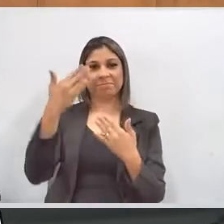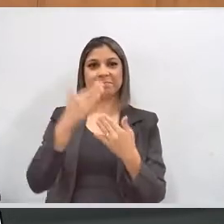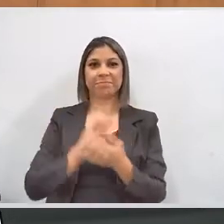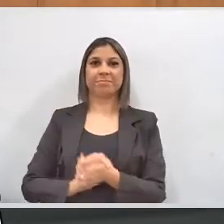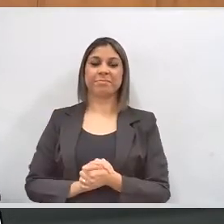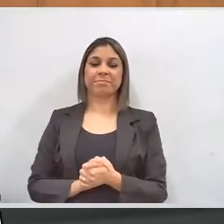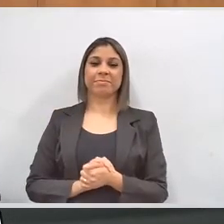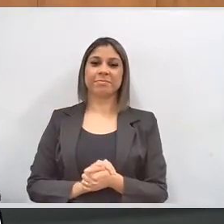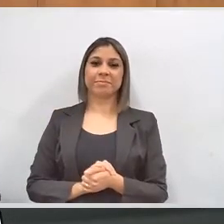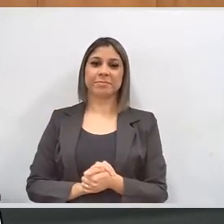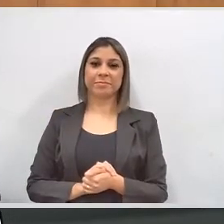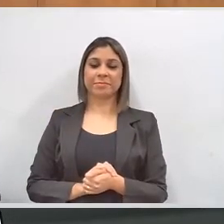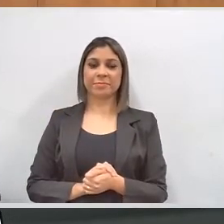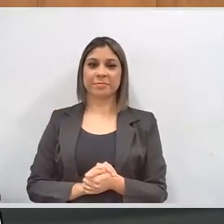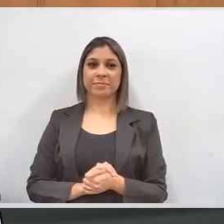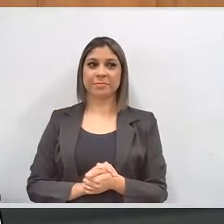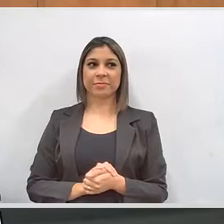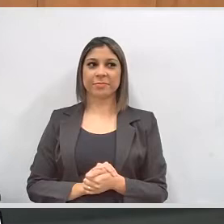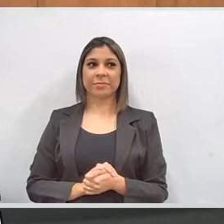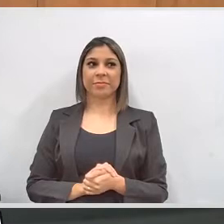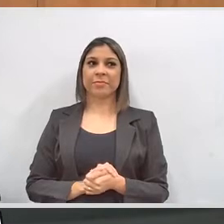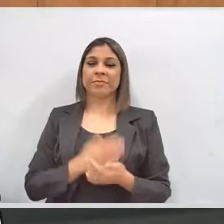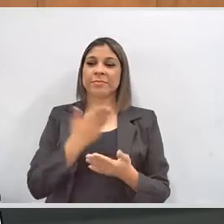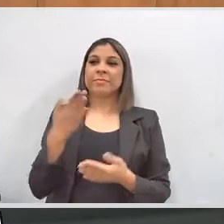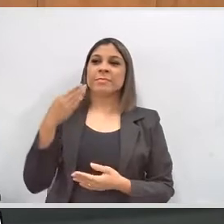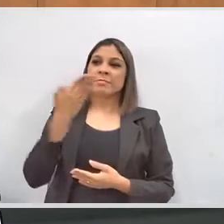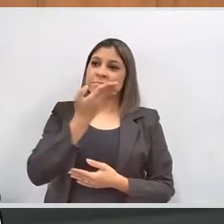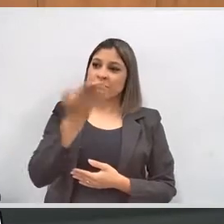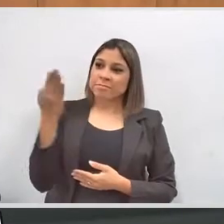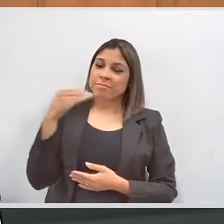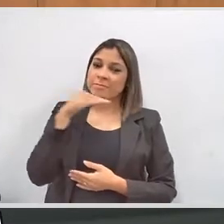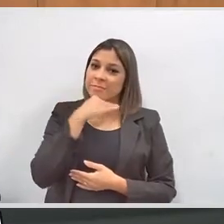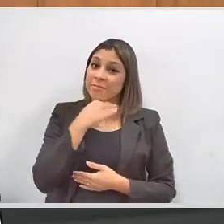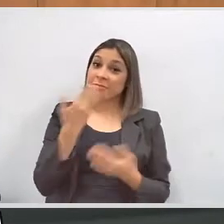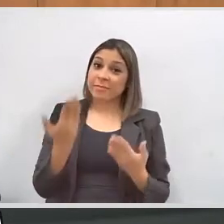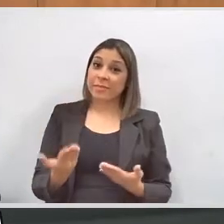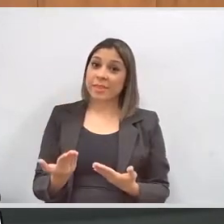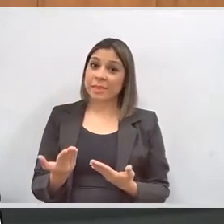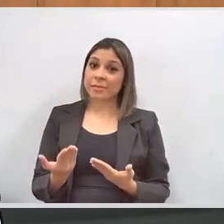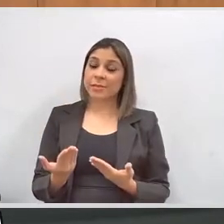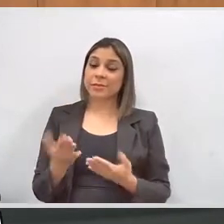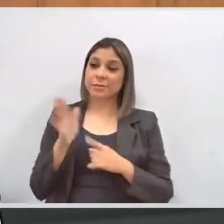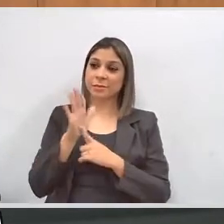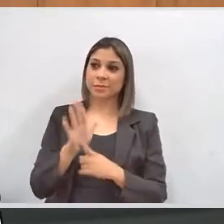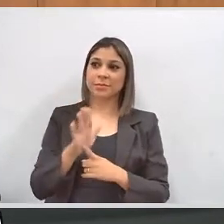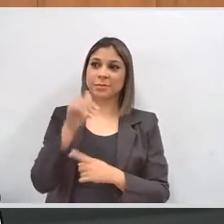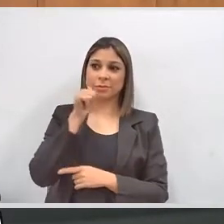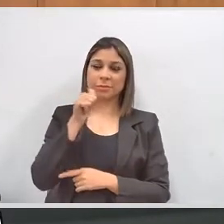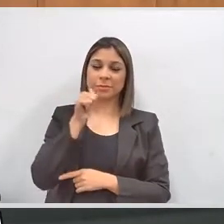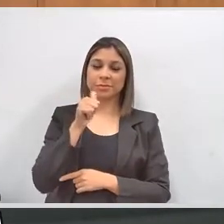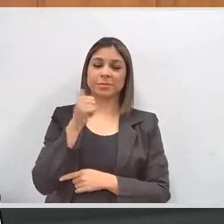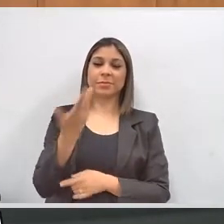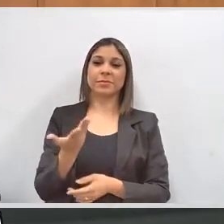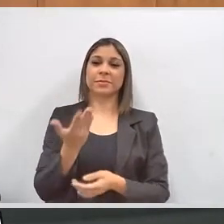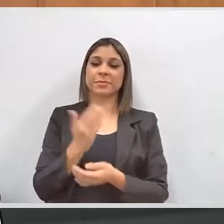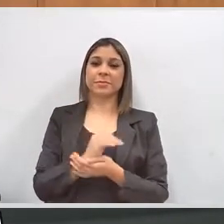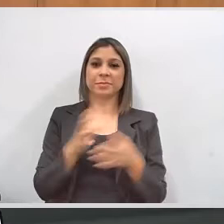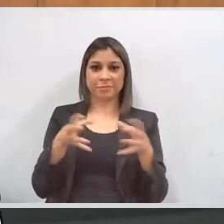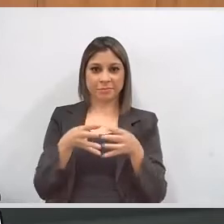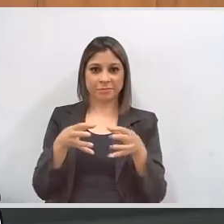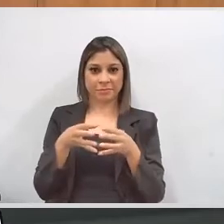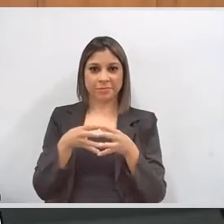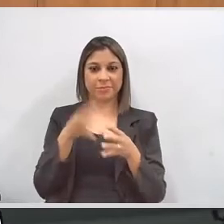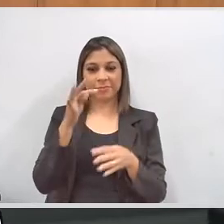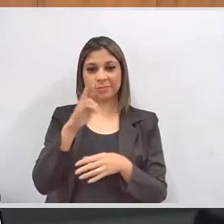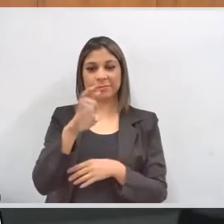Muito obrigado. E o senhor pode constatar, os senhores puderam constatar, pela apresentação das integrantes